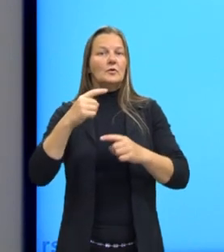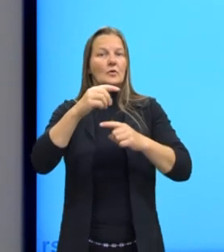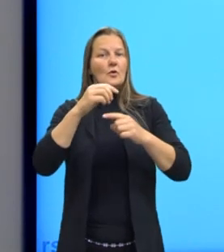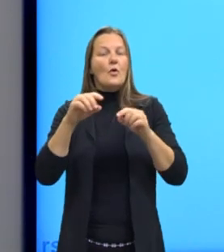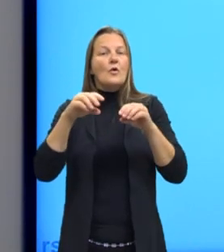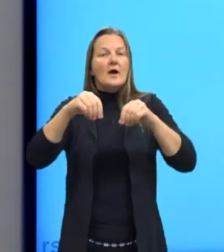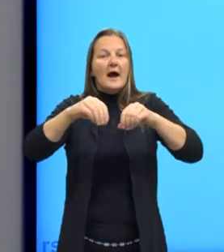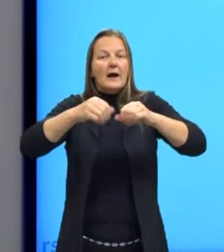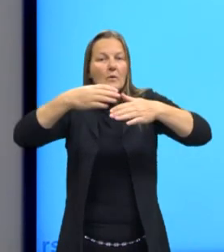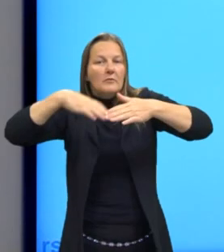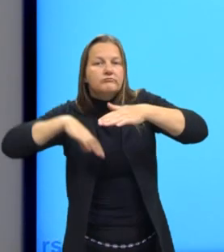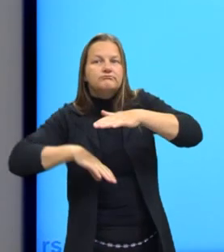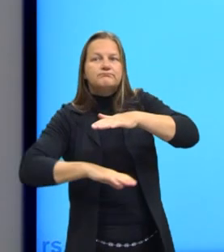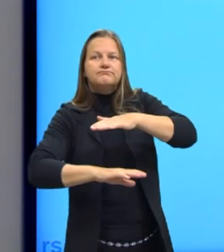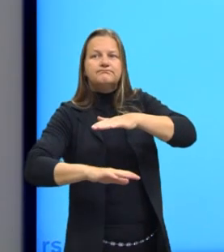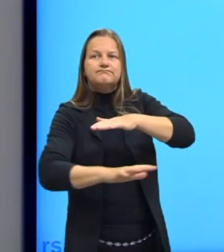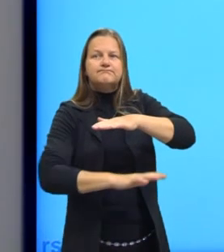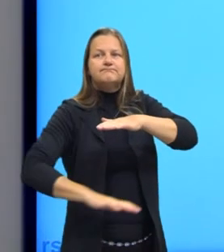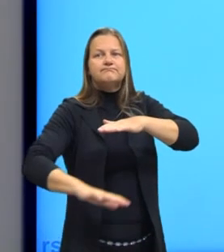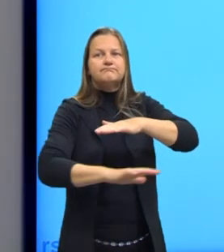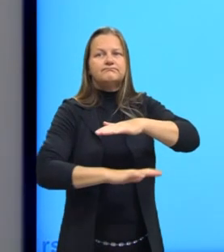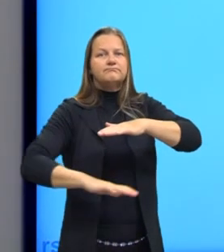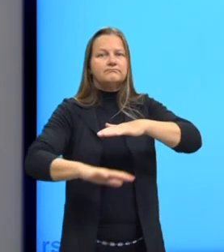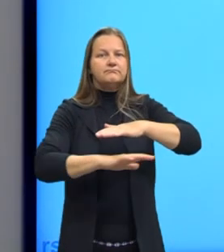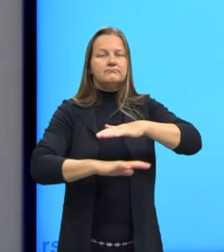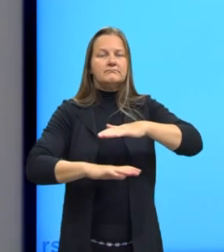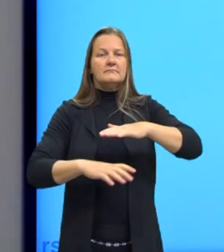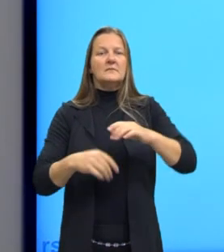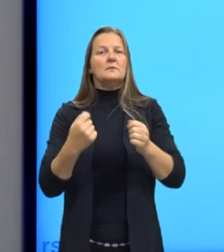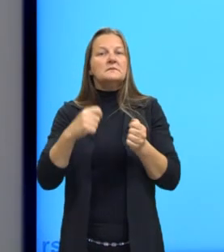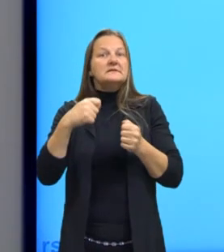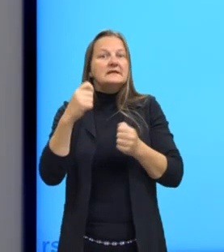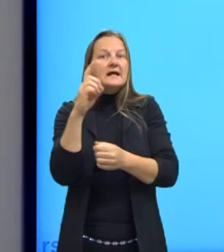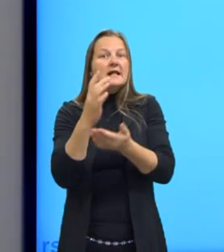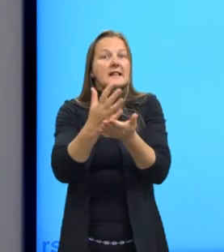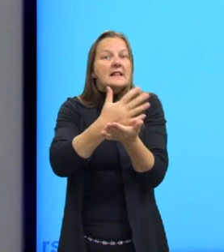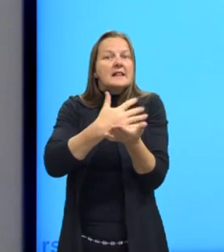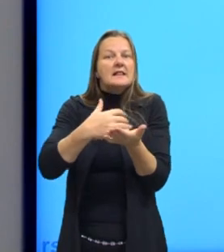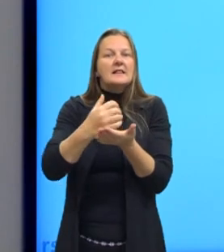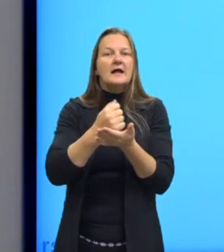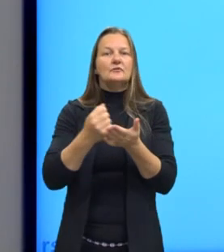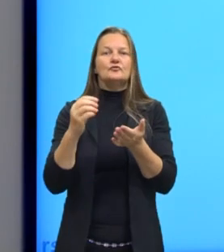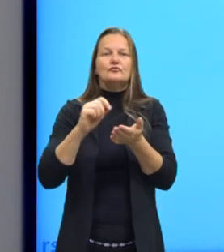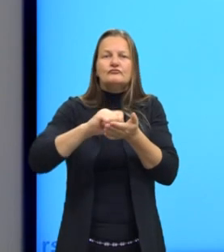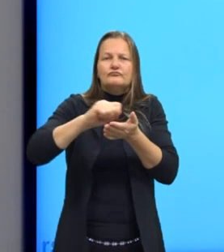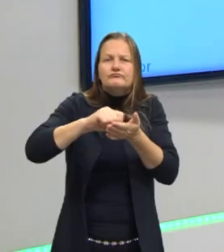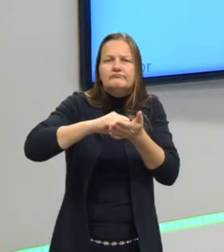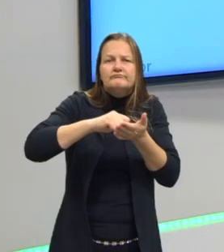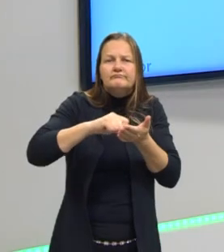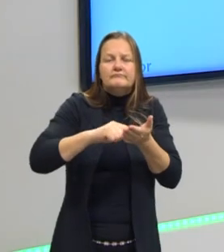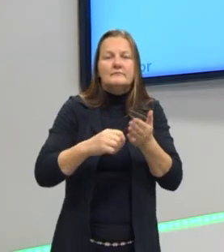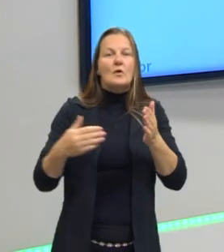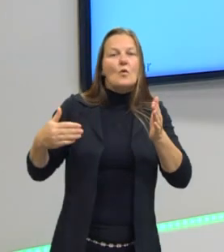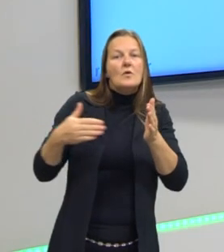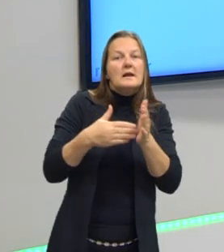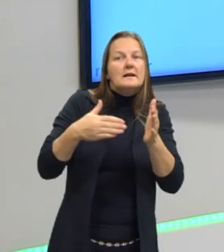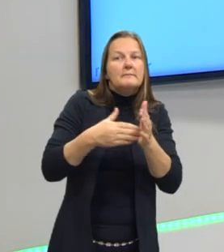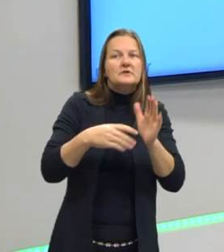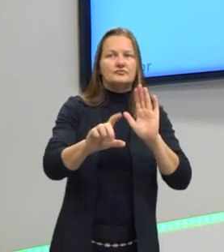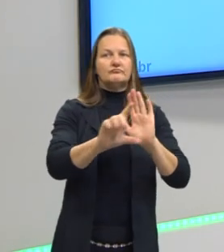a água subterrânea. Então, esses são os dados que eu preciso ir anotando, porque está trazendo os limites da